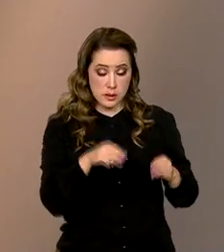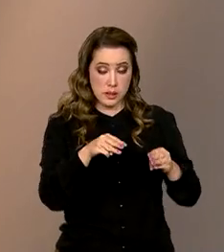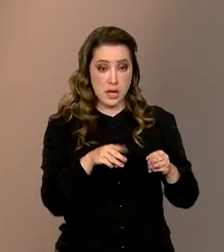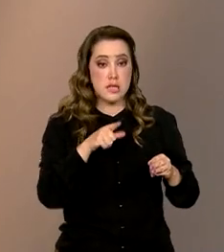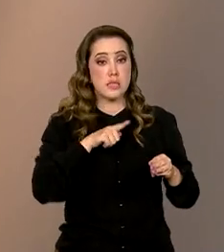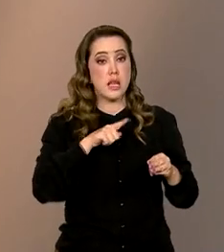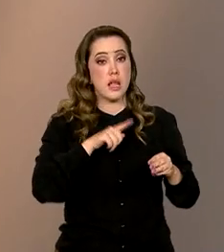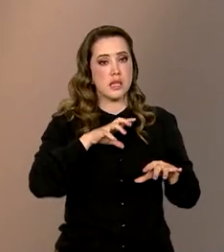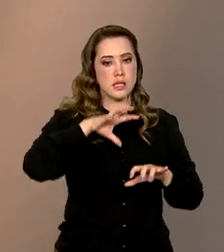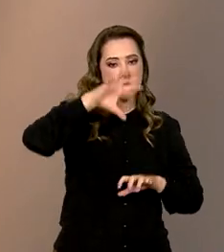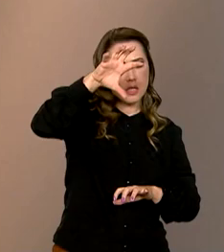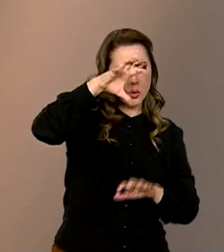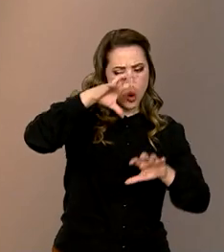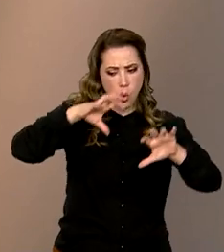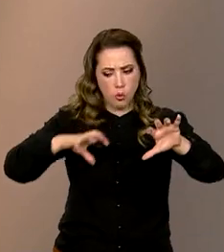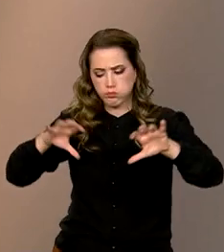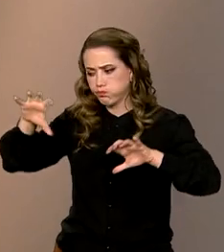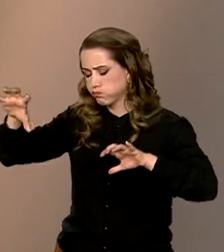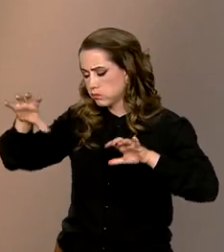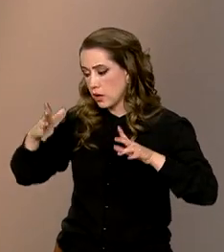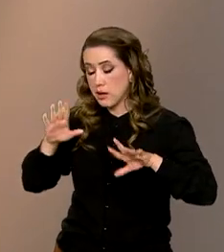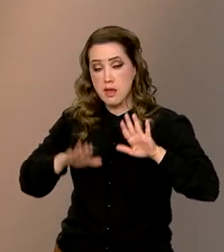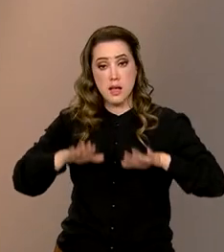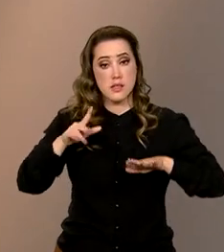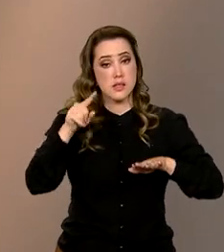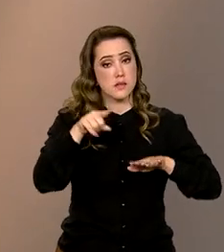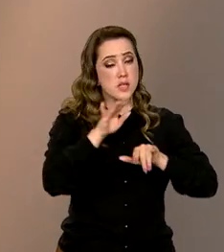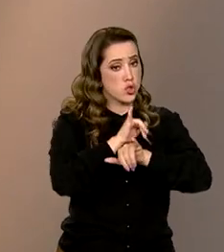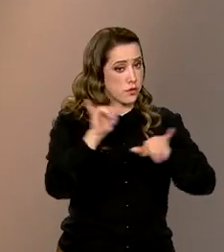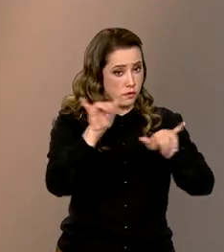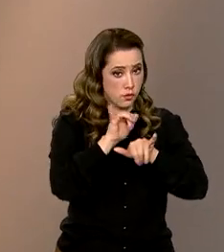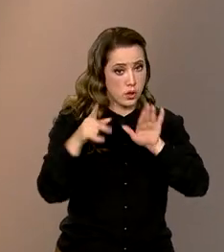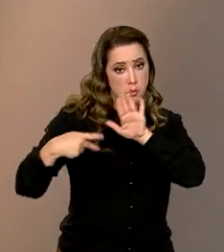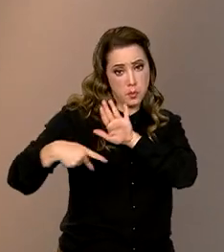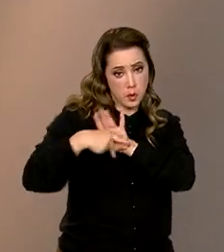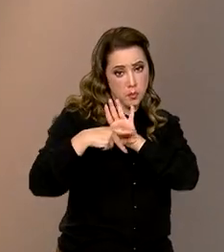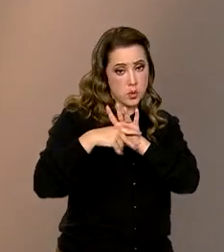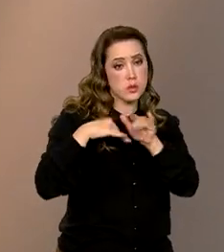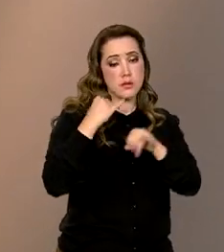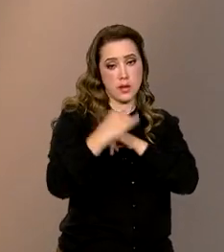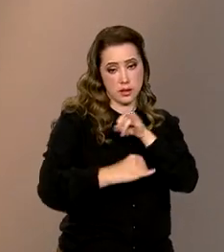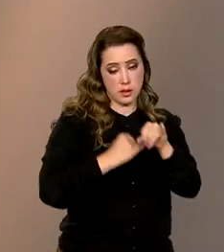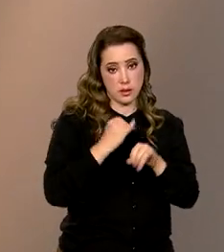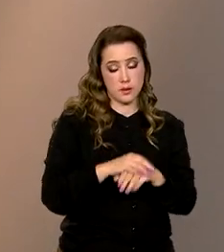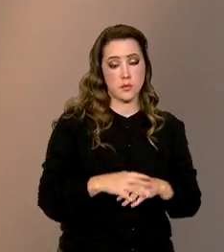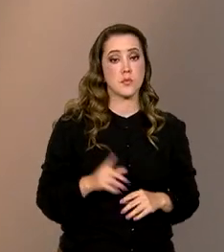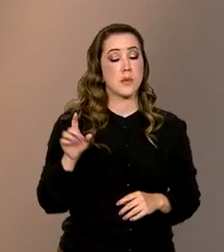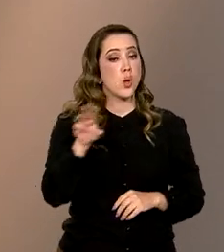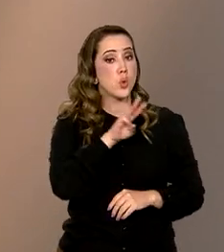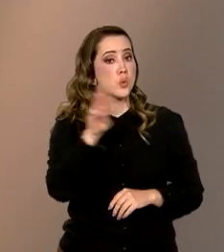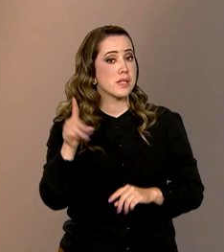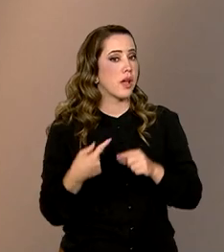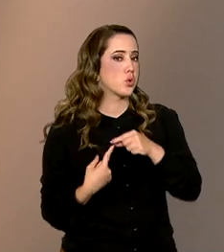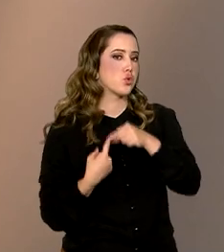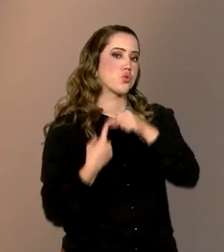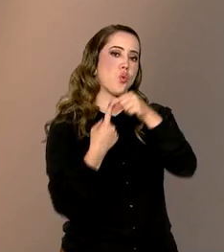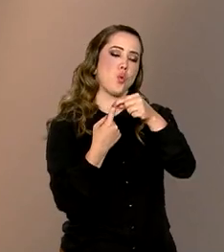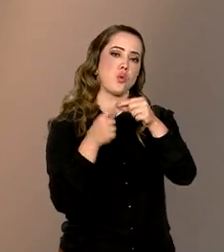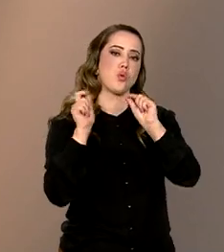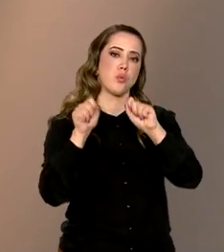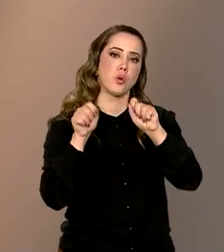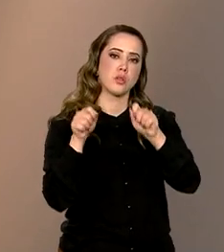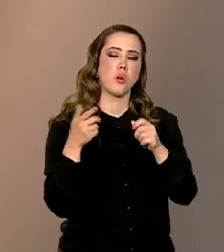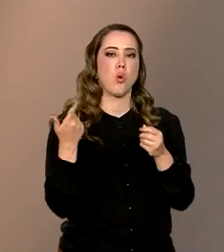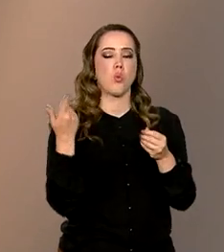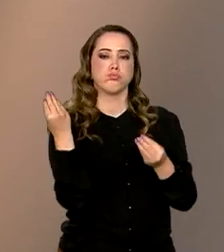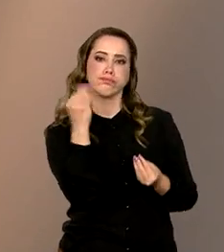regiões, nas capitais, e muitos deles divulgam os seus acervos online. A Brasiliana é um espaço em que a gente vai